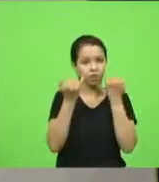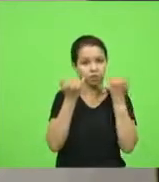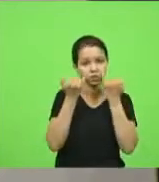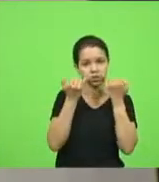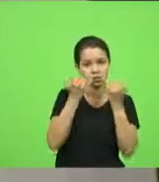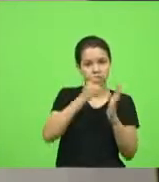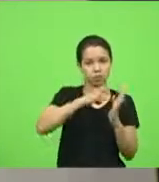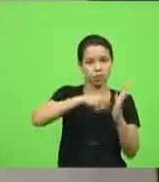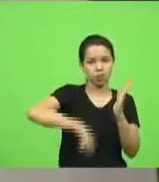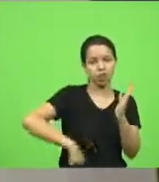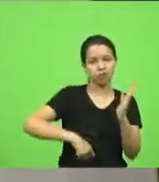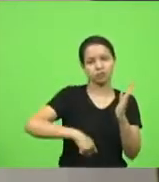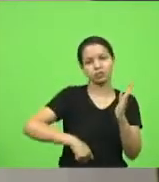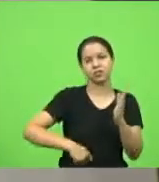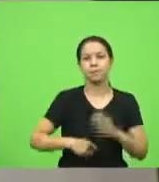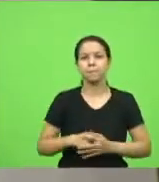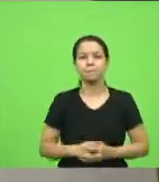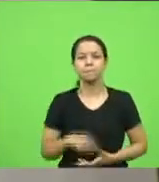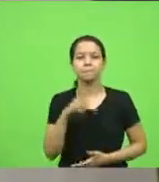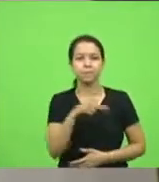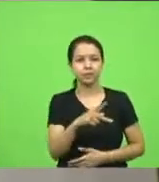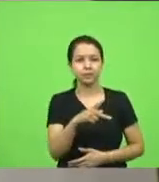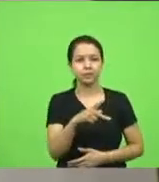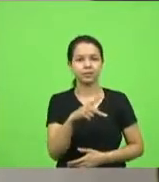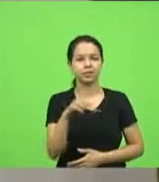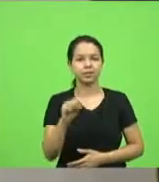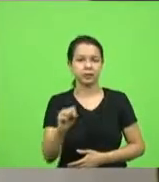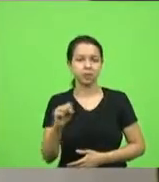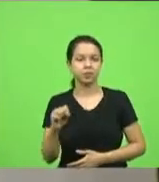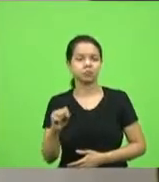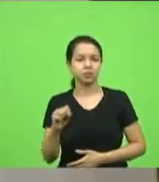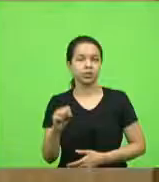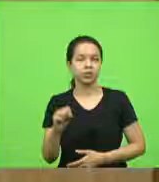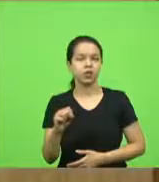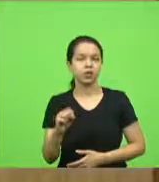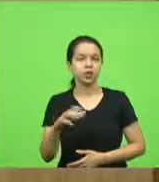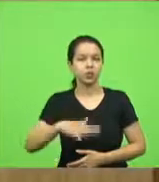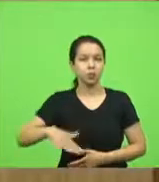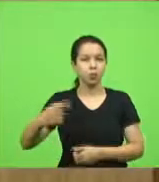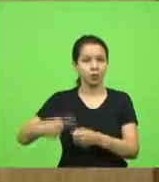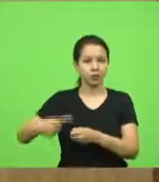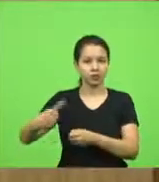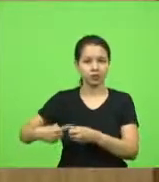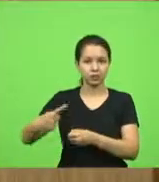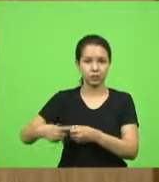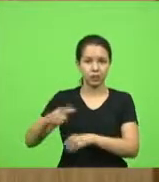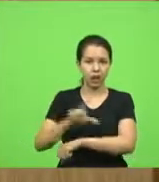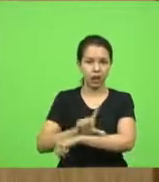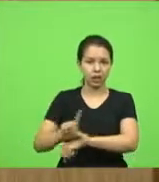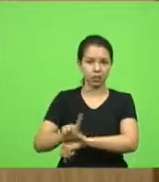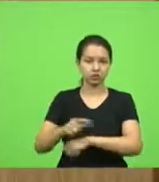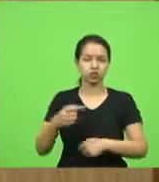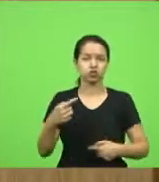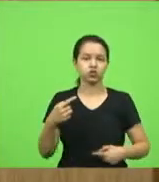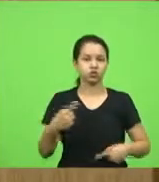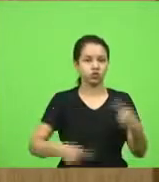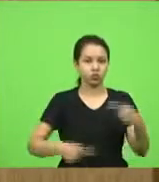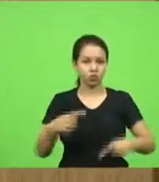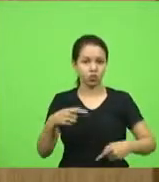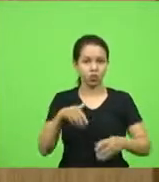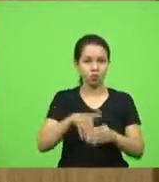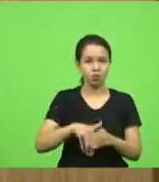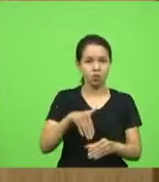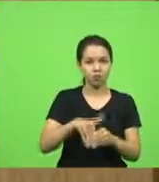seletivos do Sistema Nacional de Emprego no município de Lages. Em discussão, em votação,